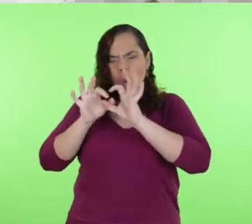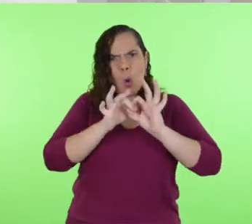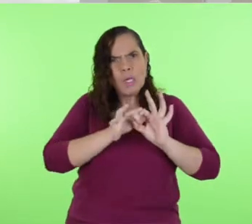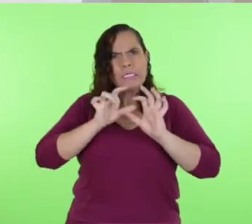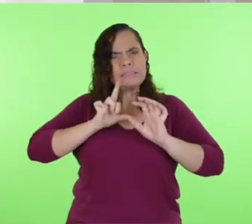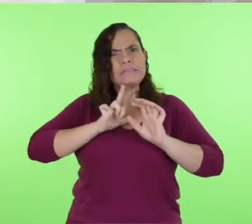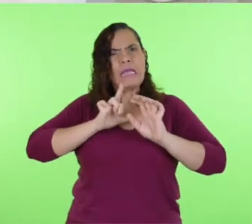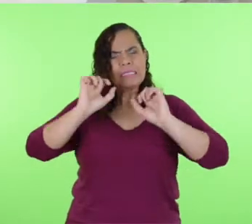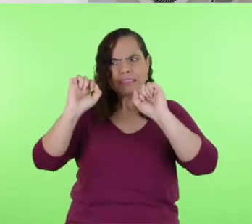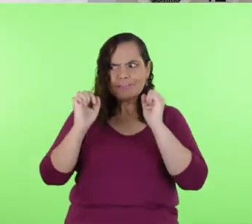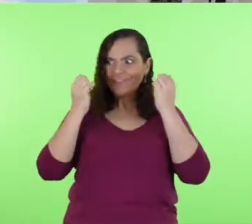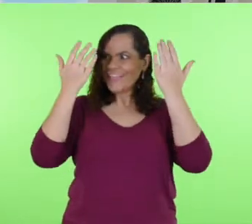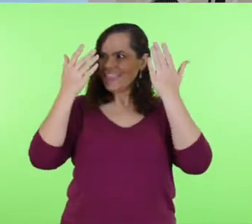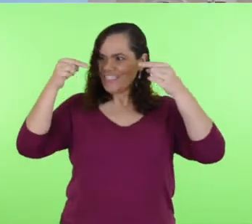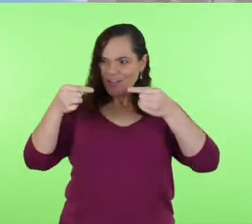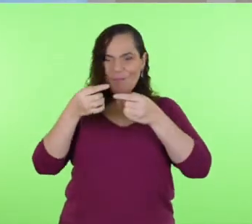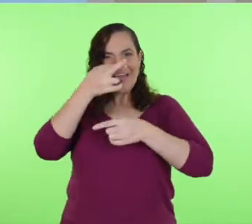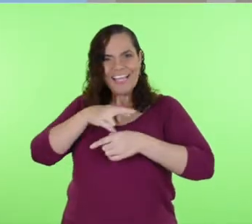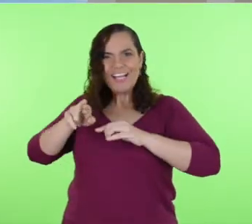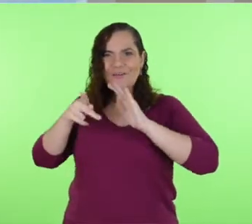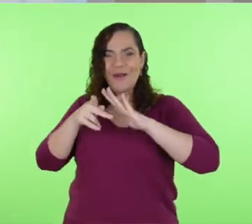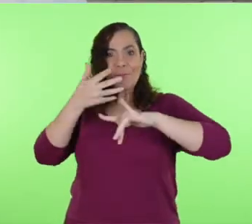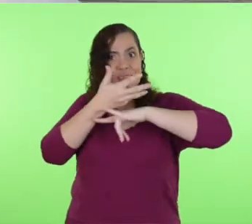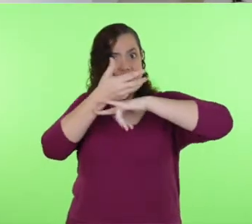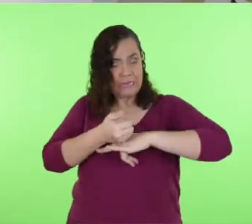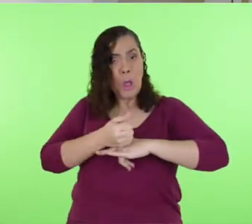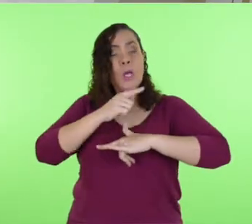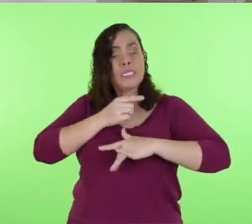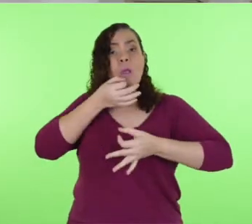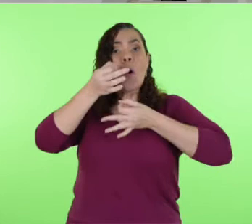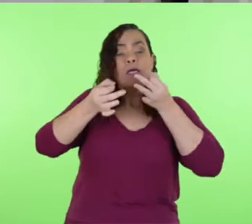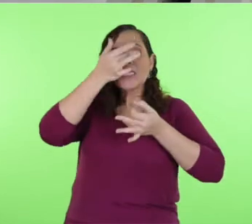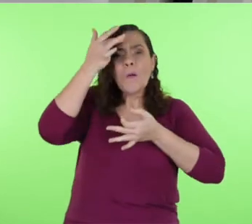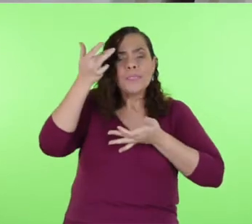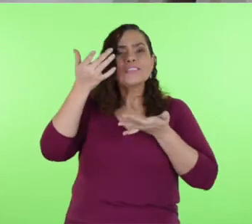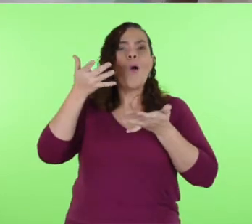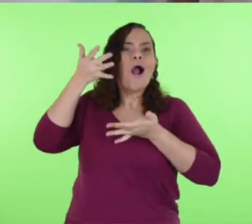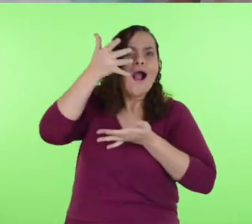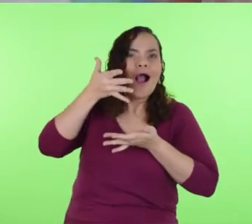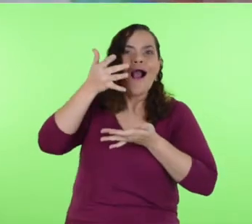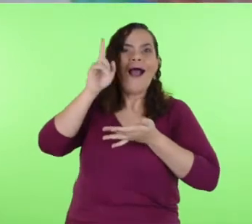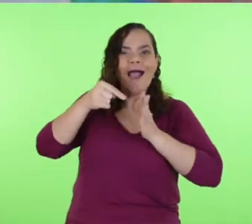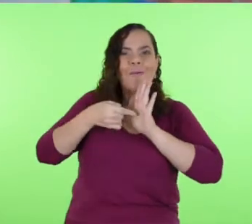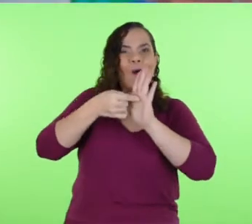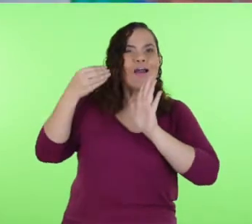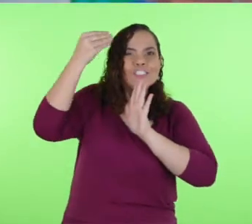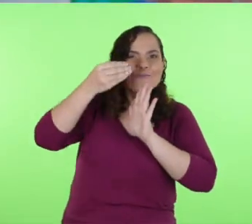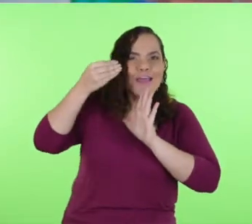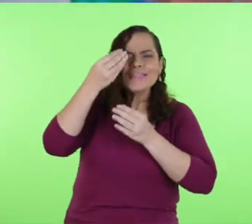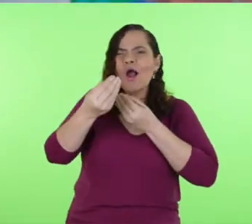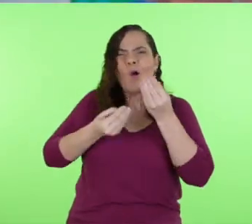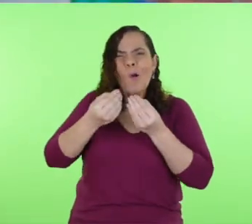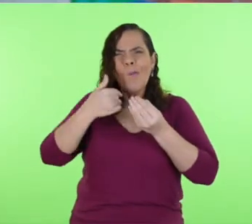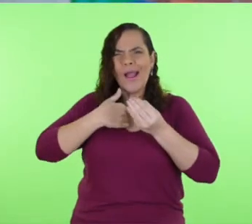no contexto dos tradicionais festejos religiosos do Seridó, traz depoimentos de seridoenses sobre como foi exercer